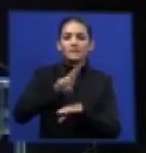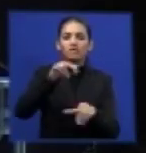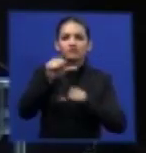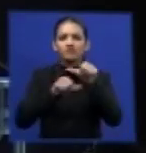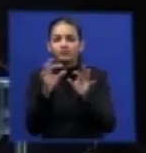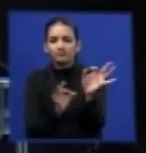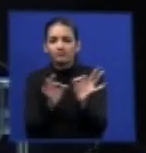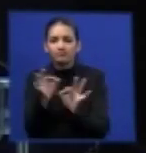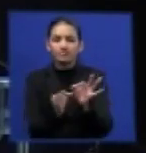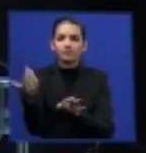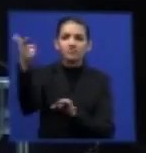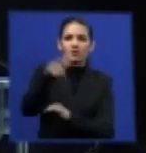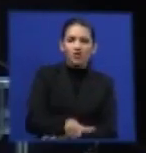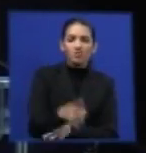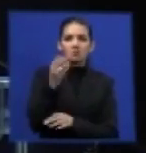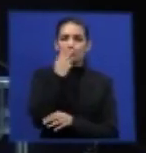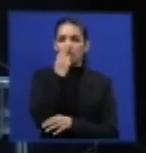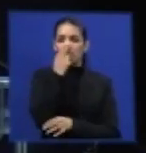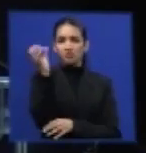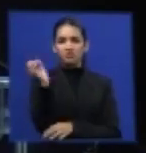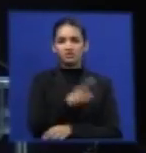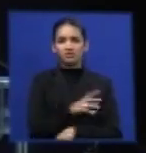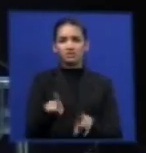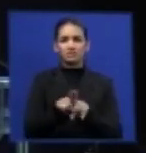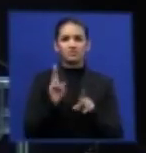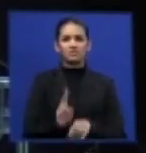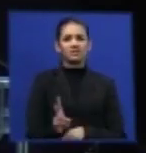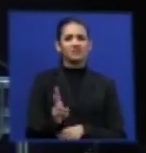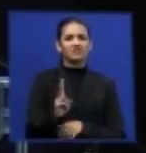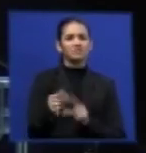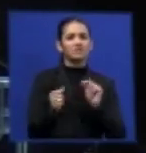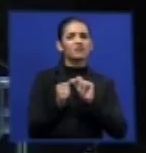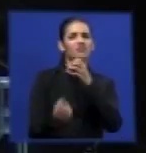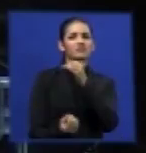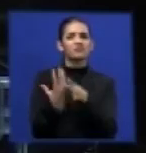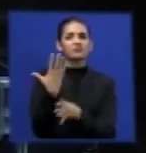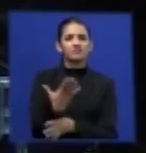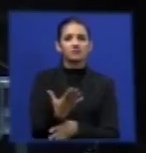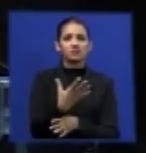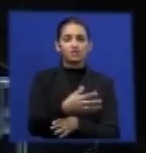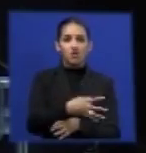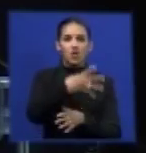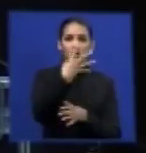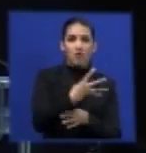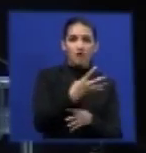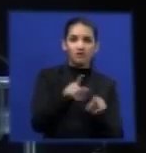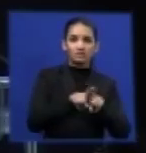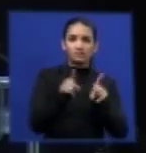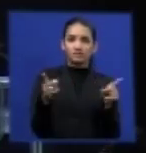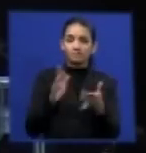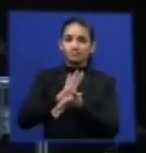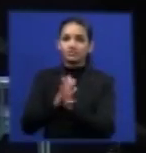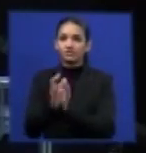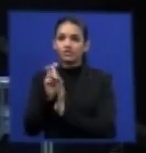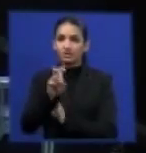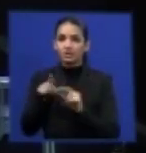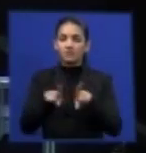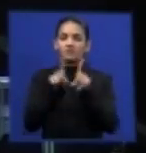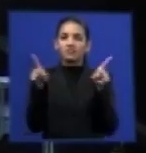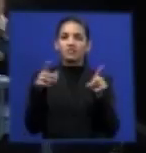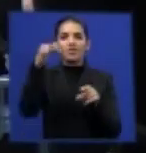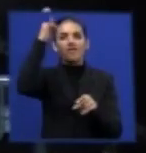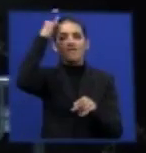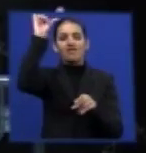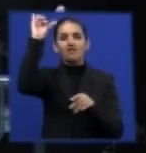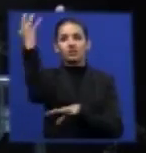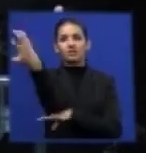cada vez que produz, o que importa, quatro, produz cinco, está livrando o meio ambiente, divide